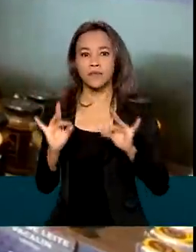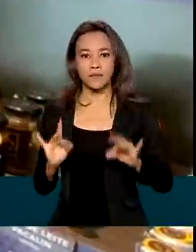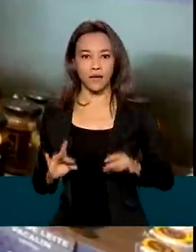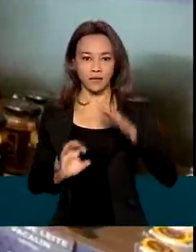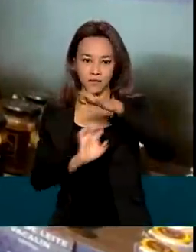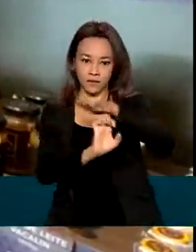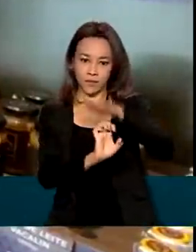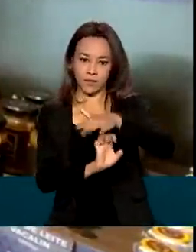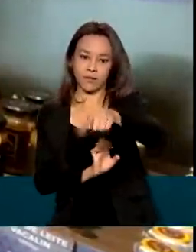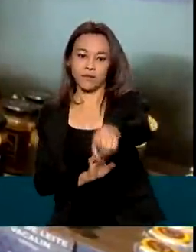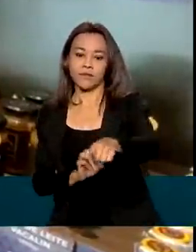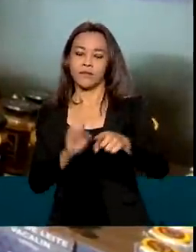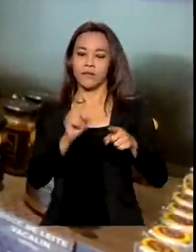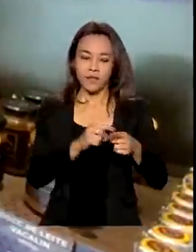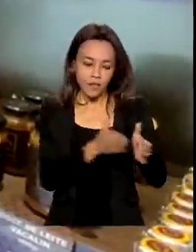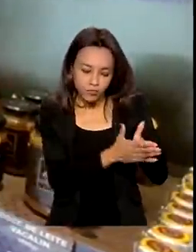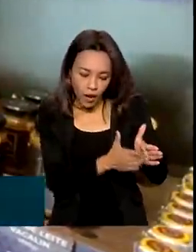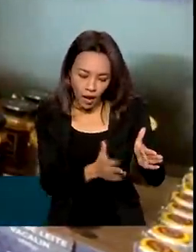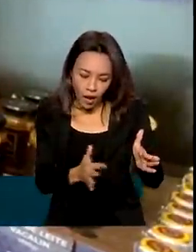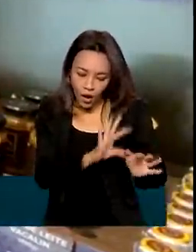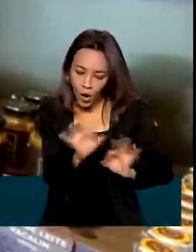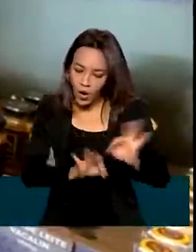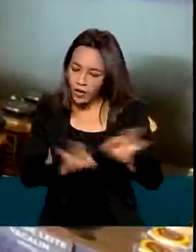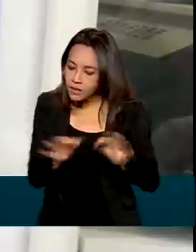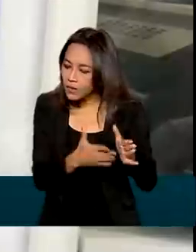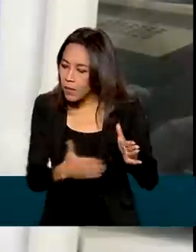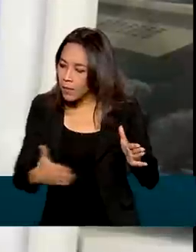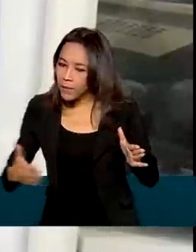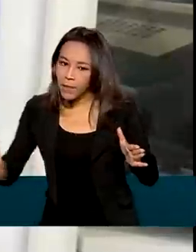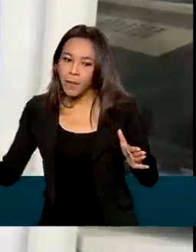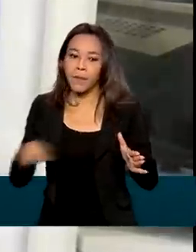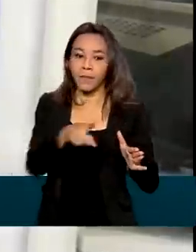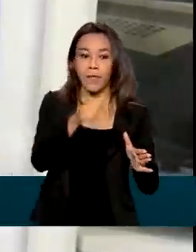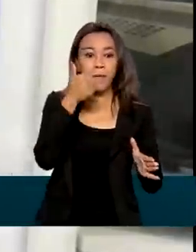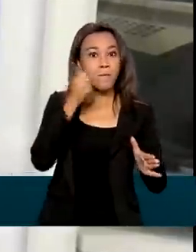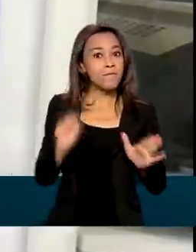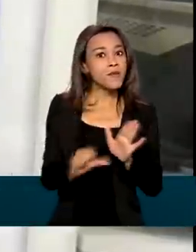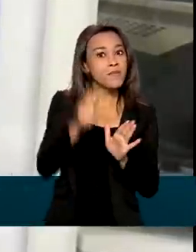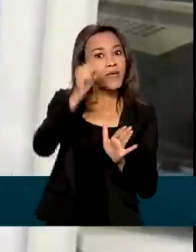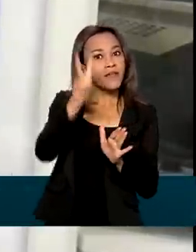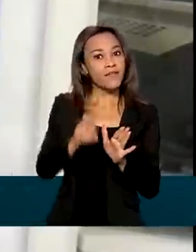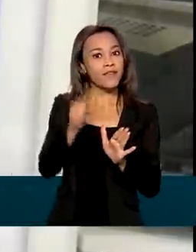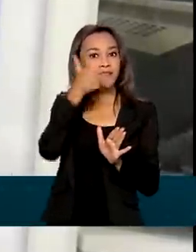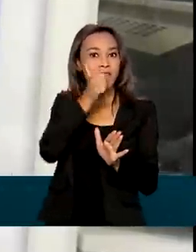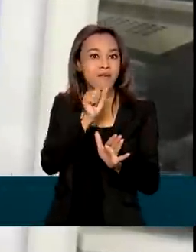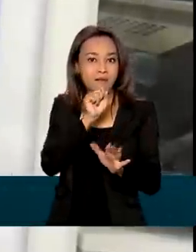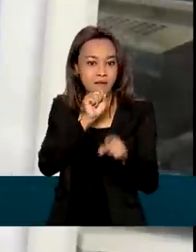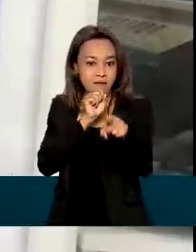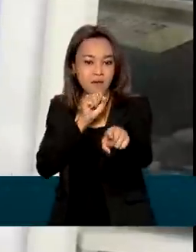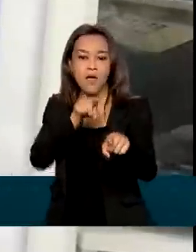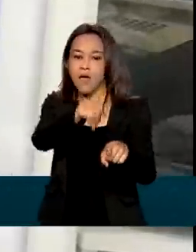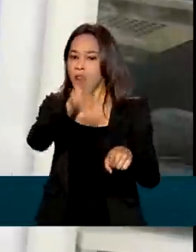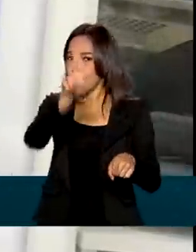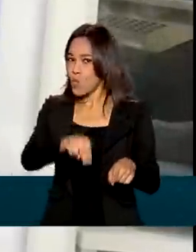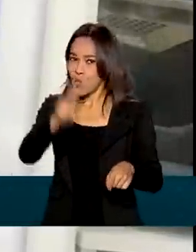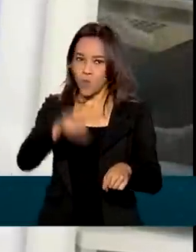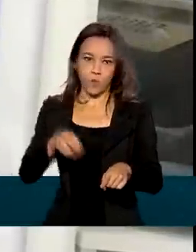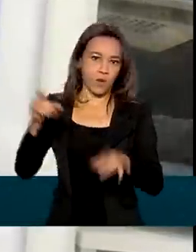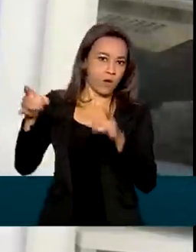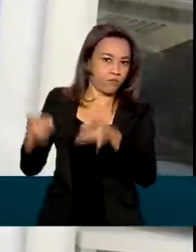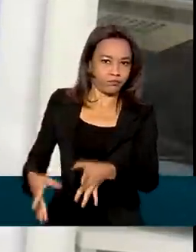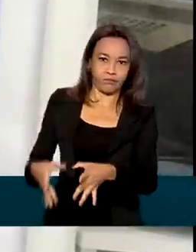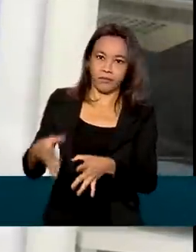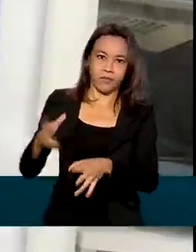desde a fabricação até a organização das lojas. Mãe de primeira viagem, a empresária nunca deixou de trabalhar